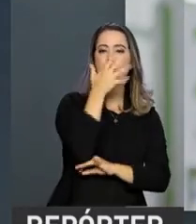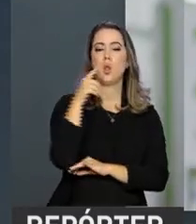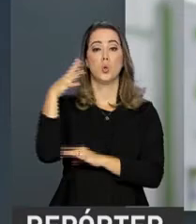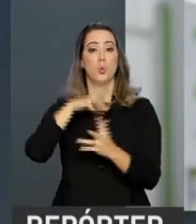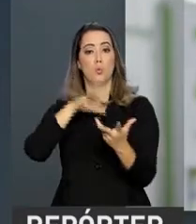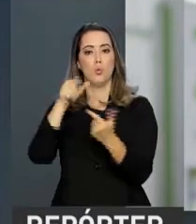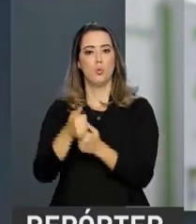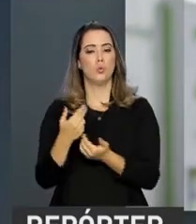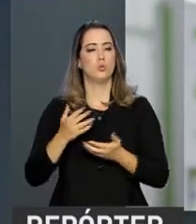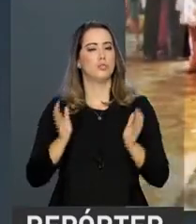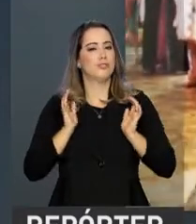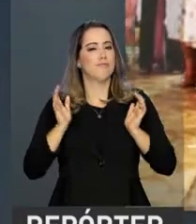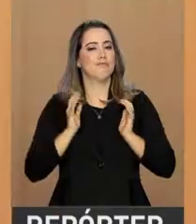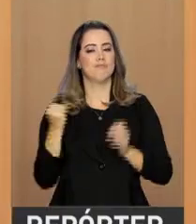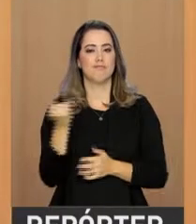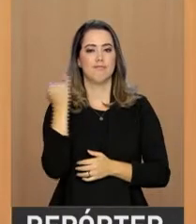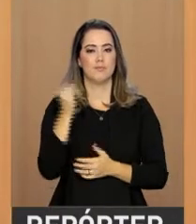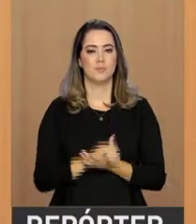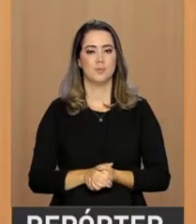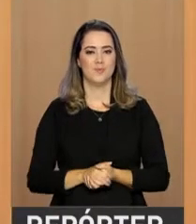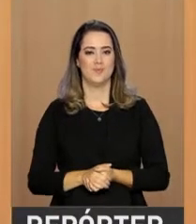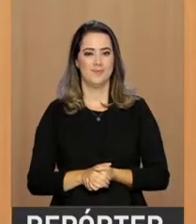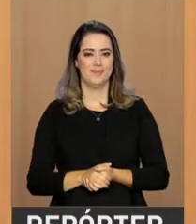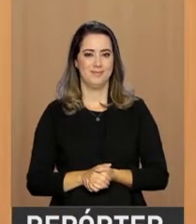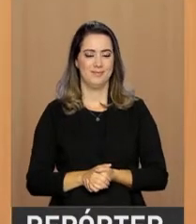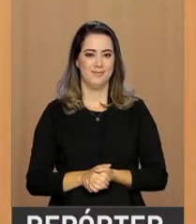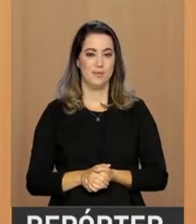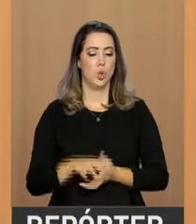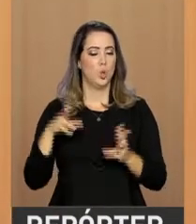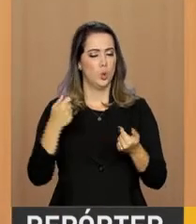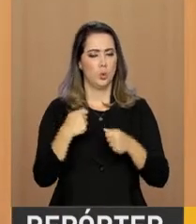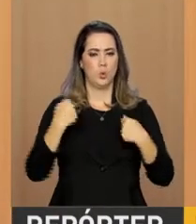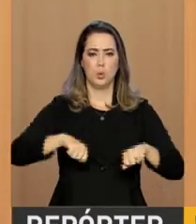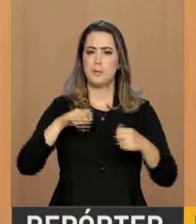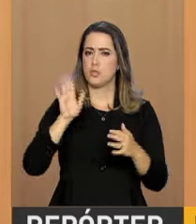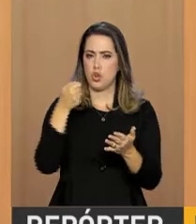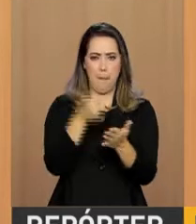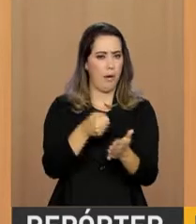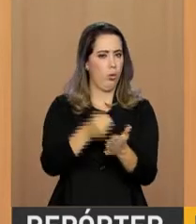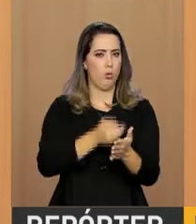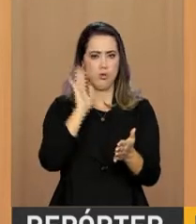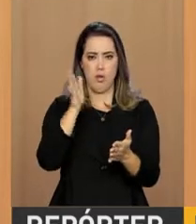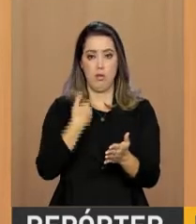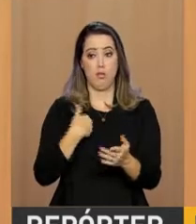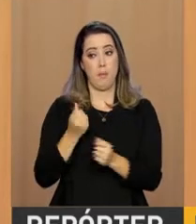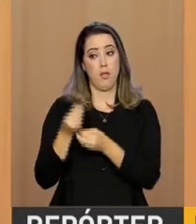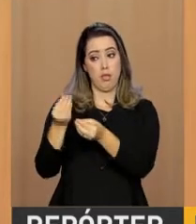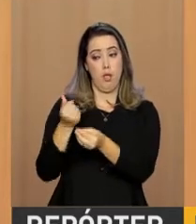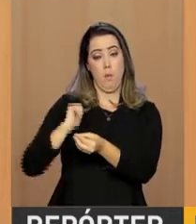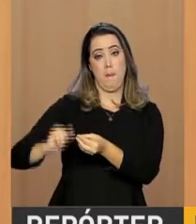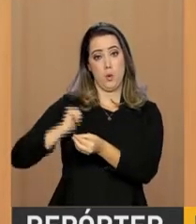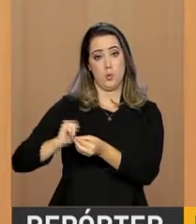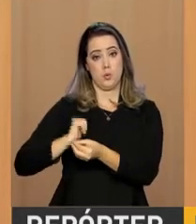cores, ritmos e sabores. Tudo o que eles precisam está pago. Além disso, o Ministério do Turismo ofereceu uma bolsa mensal